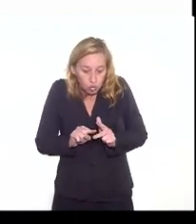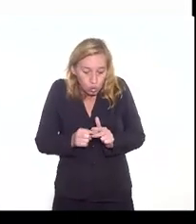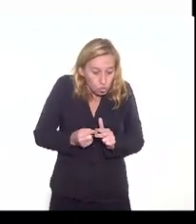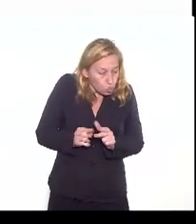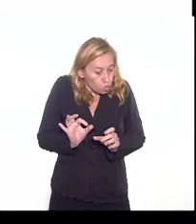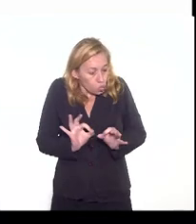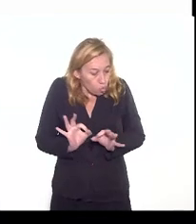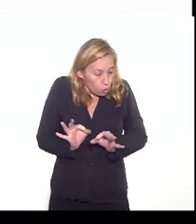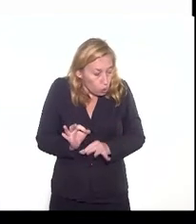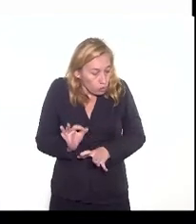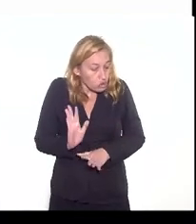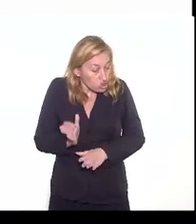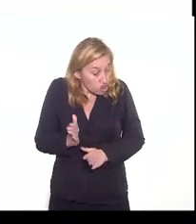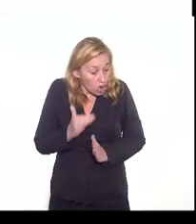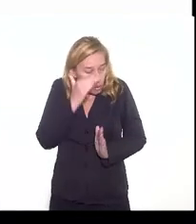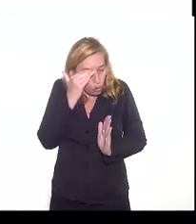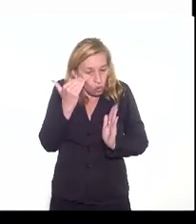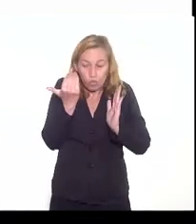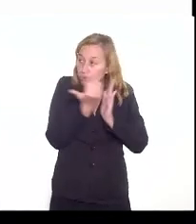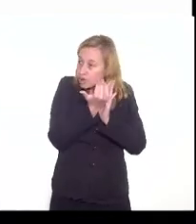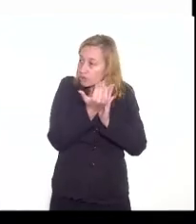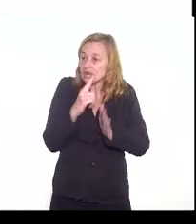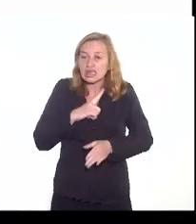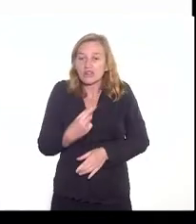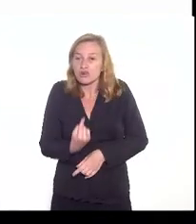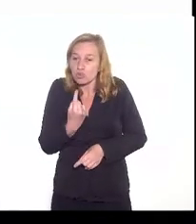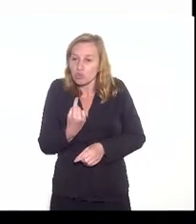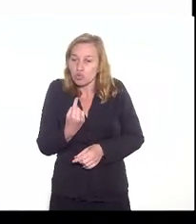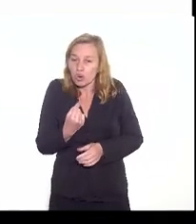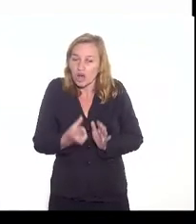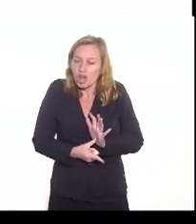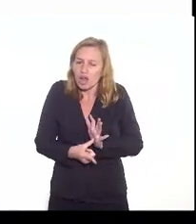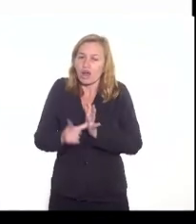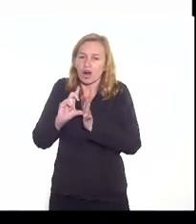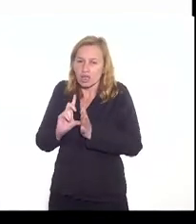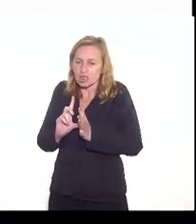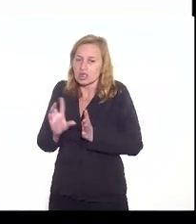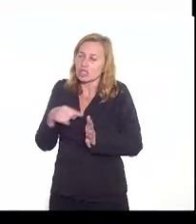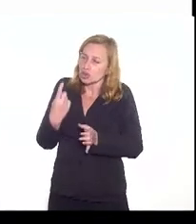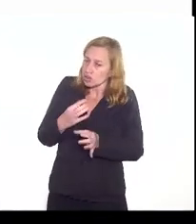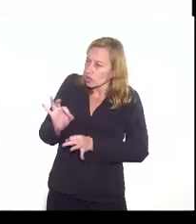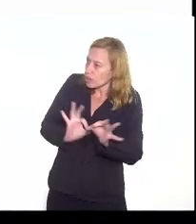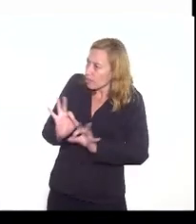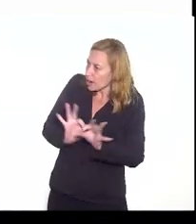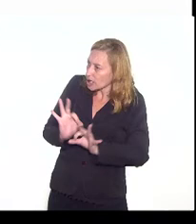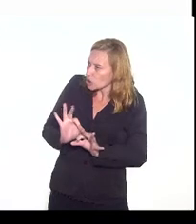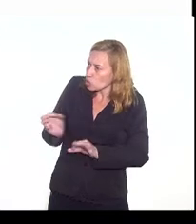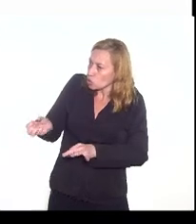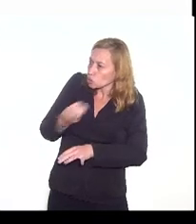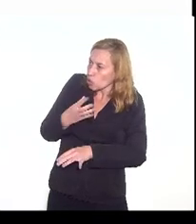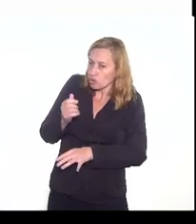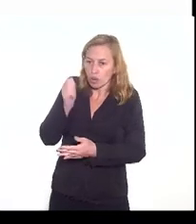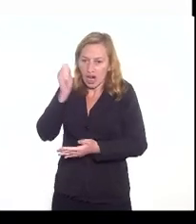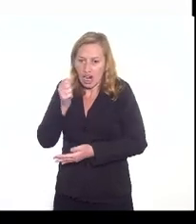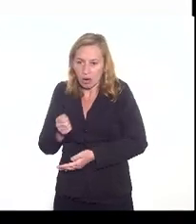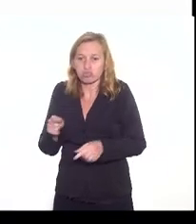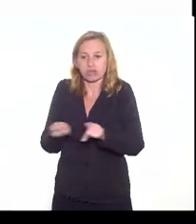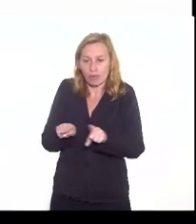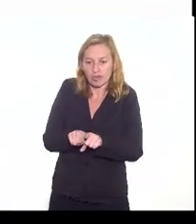nós já cumprimos, porque teve uma já anterior e estamos preparando um novo leilão reverso também.